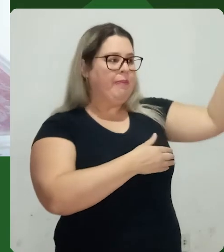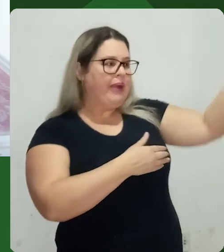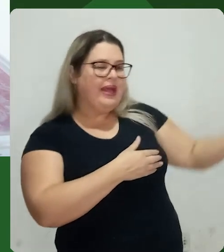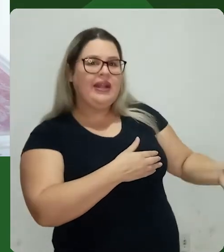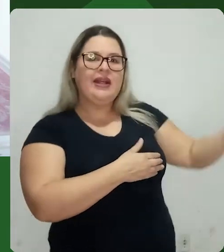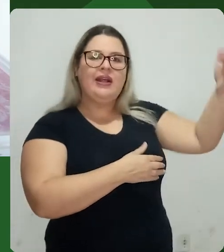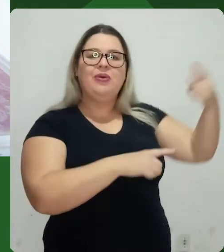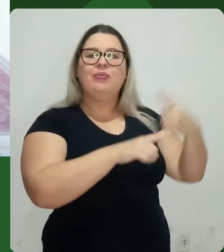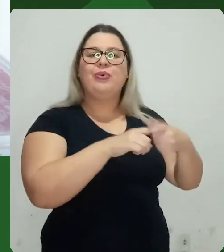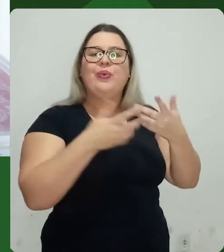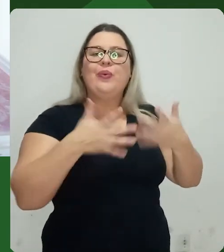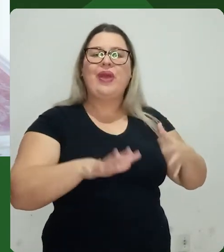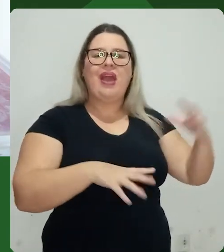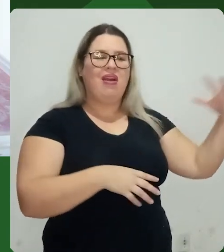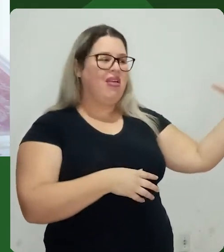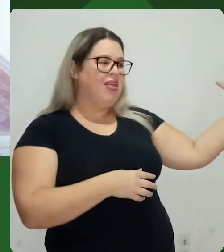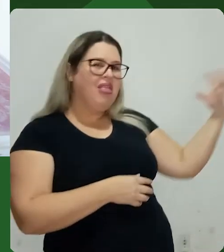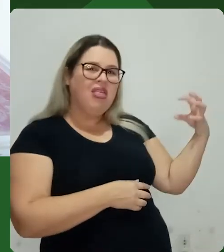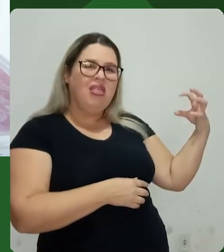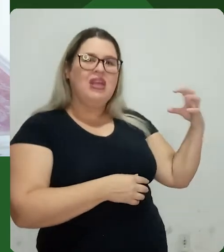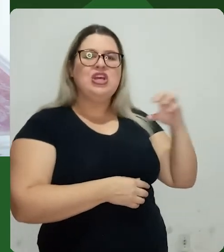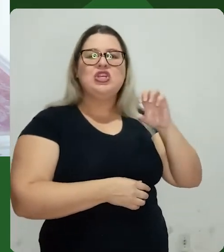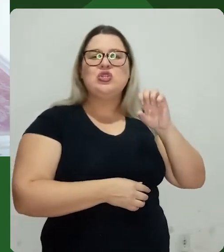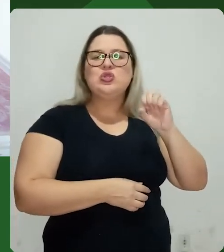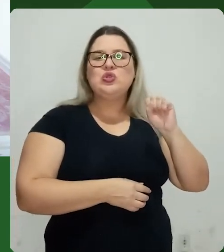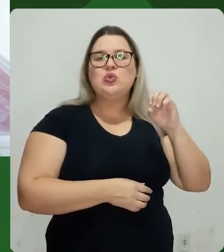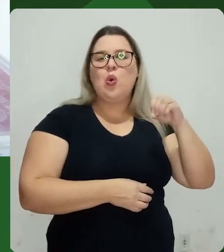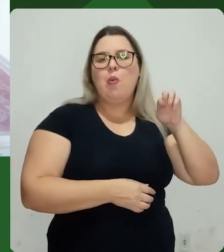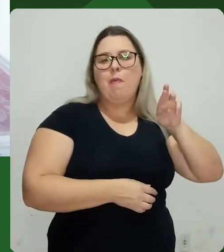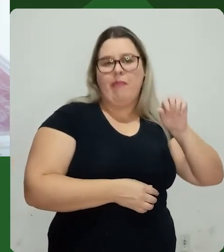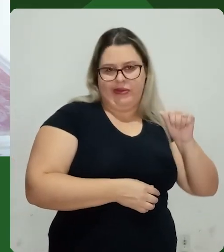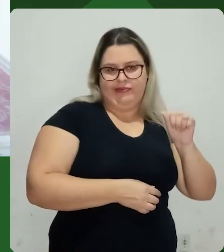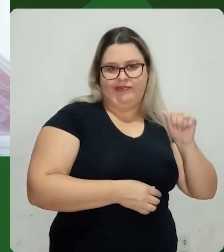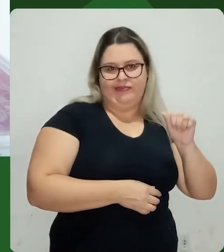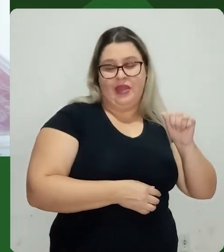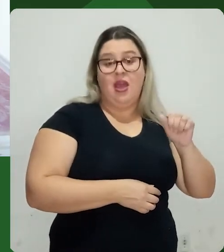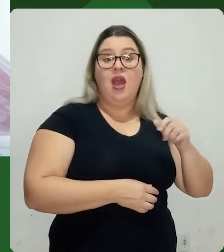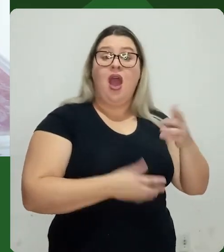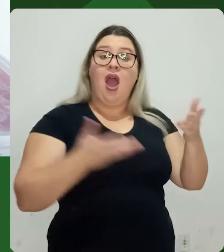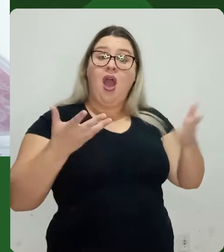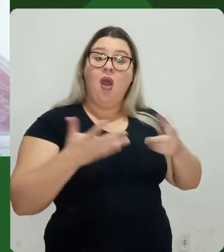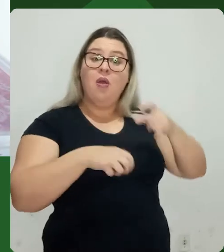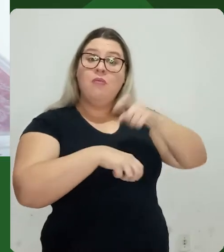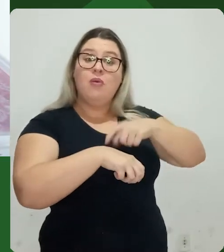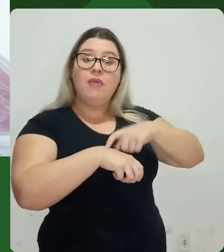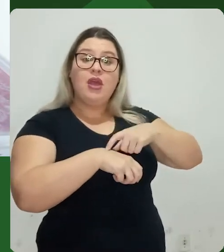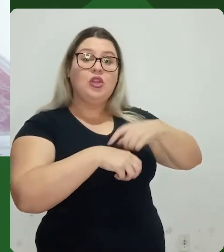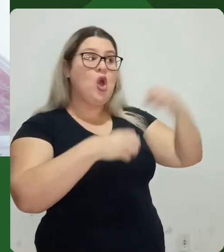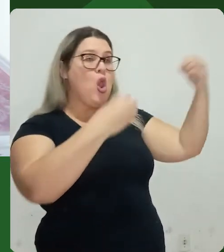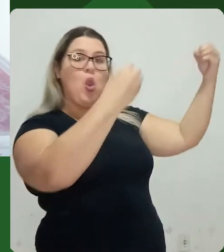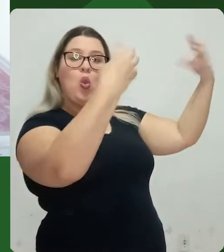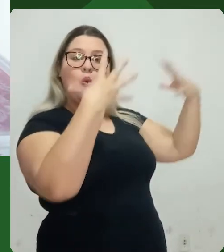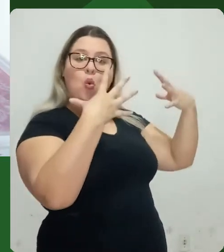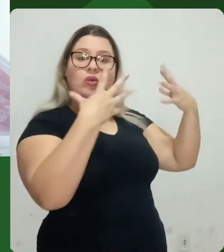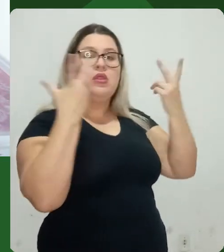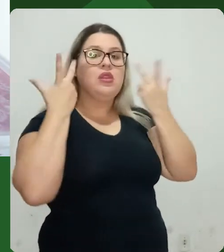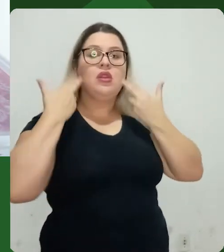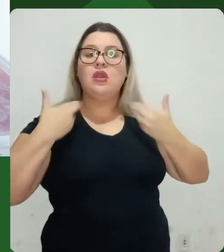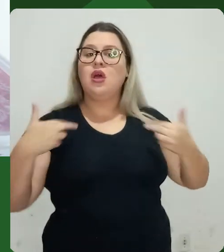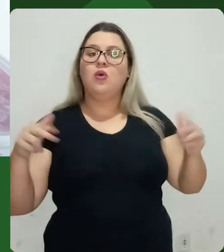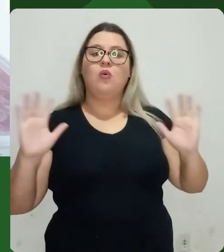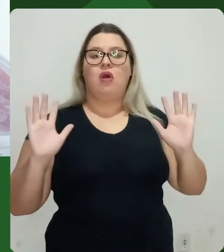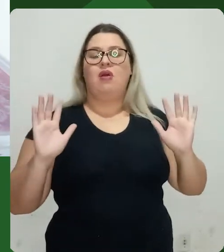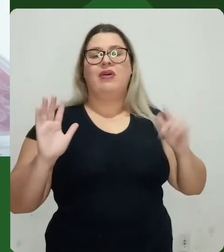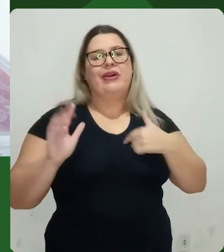aqui era não encostar totalmente na parede, pra não criar uma sombra ali, que acabasse prejudicar na minha imagem. Eu tava trabalhando com luz natural,